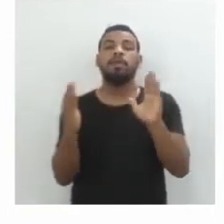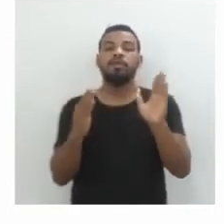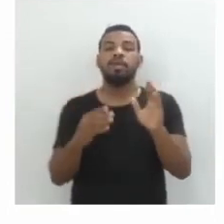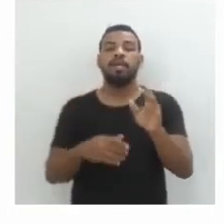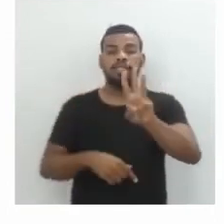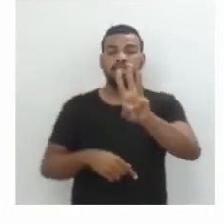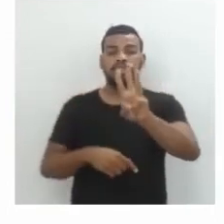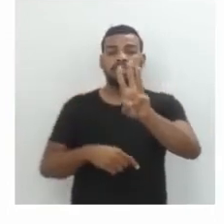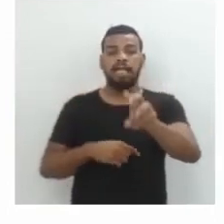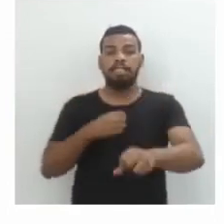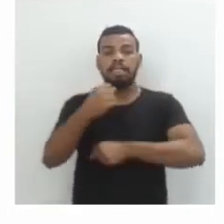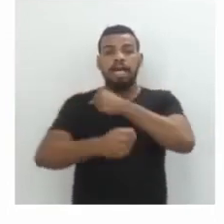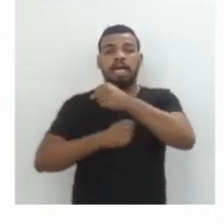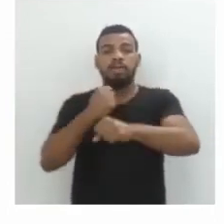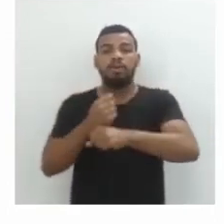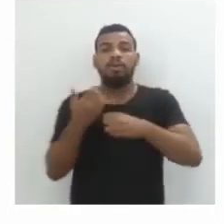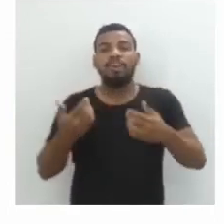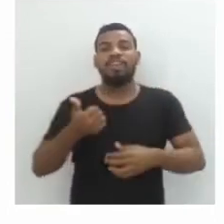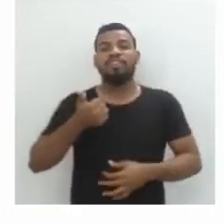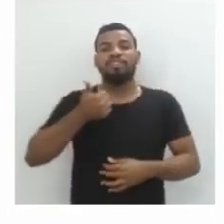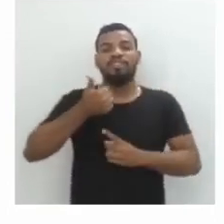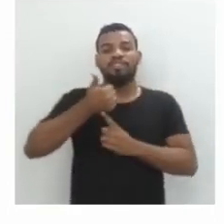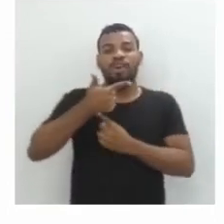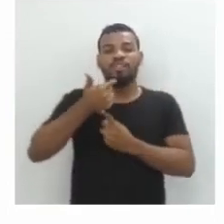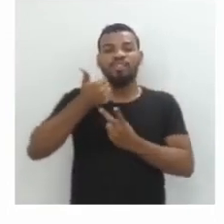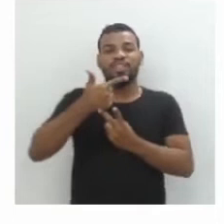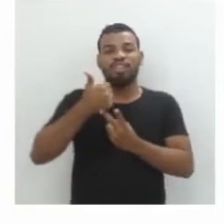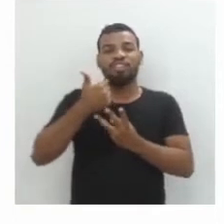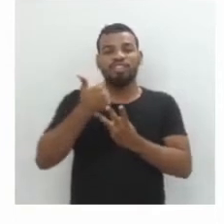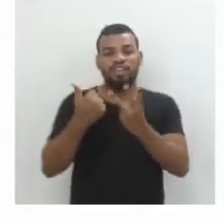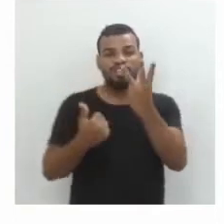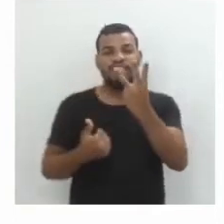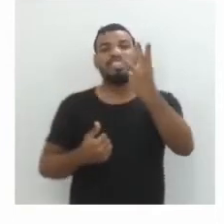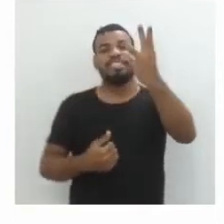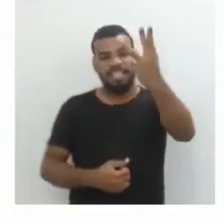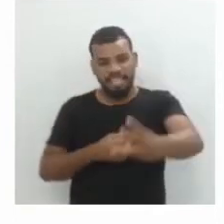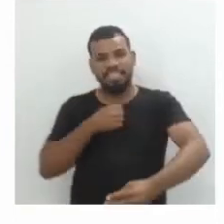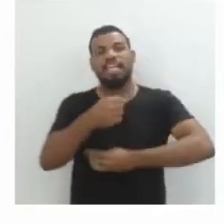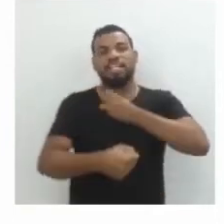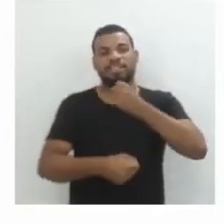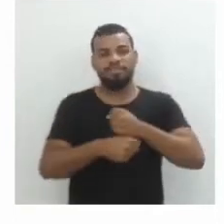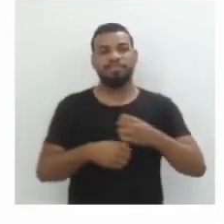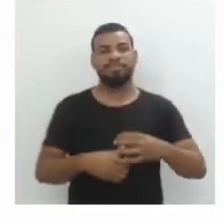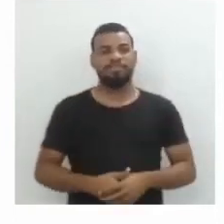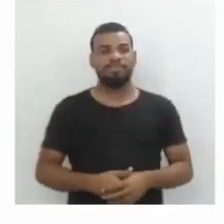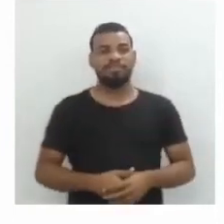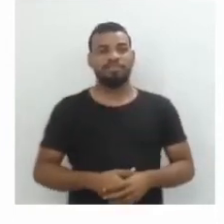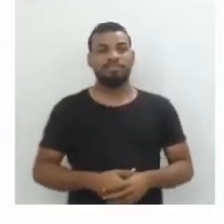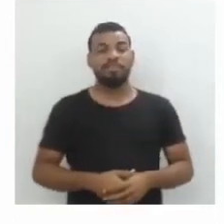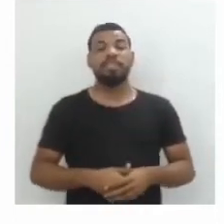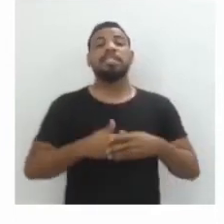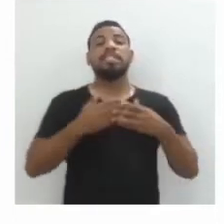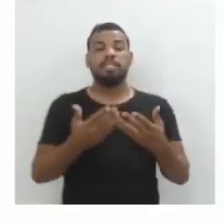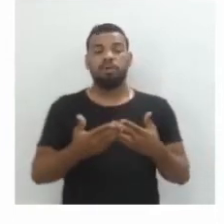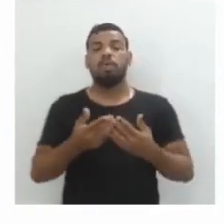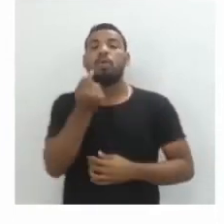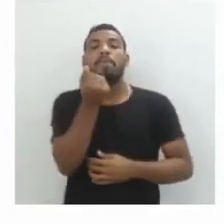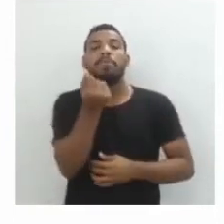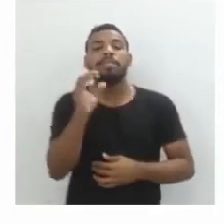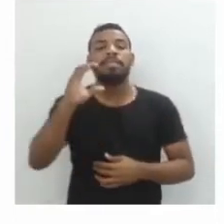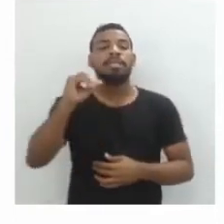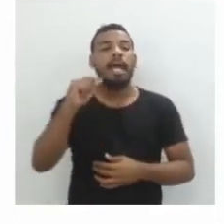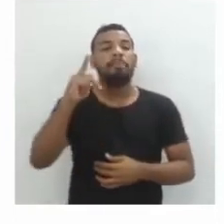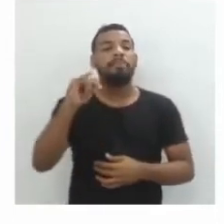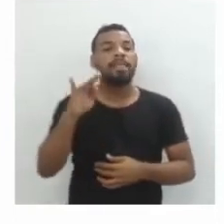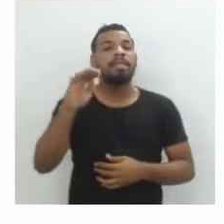3 anos. O que a gente vai fazer? Vamos separar esses dados. Qual é o capital? O capital, que é o empréstimo que ela fez, é